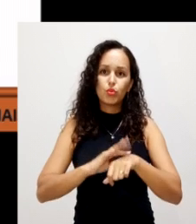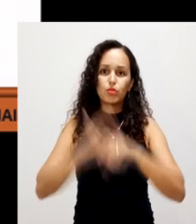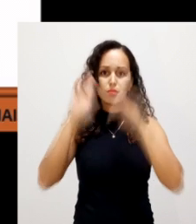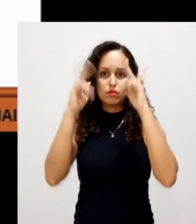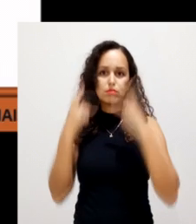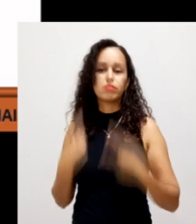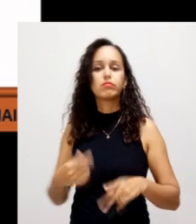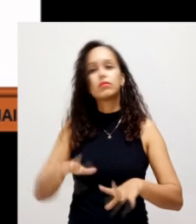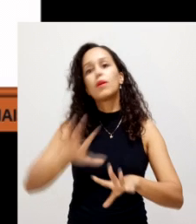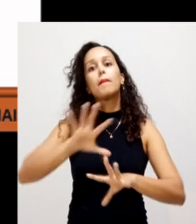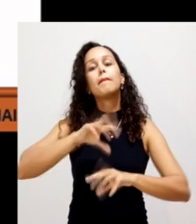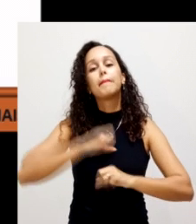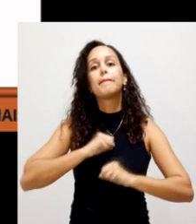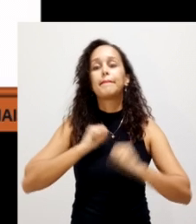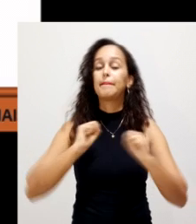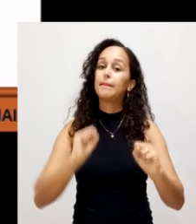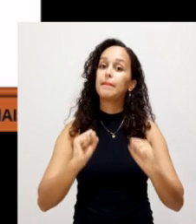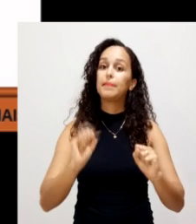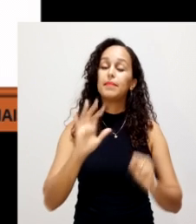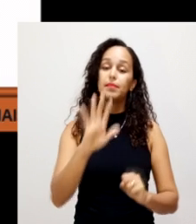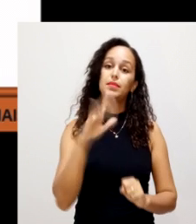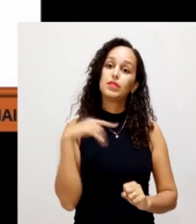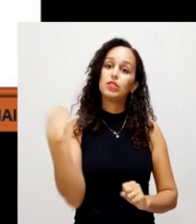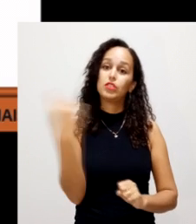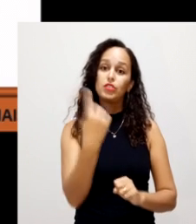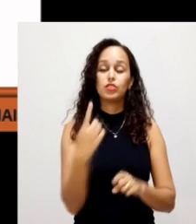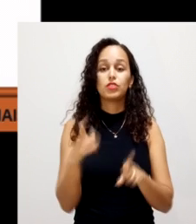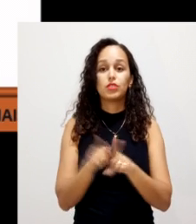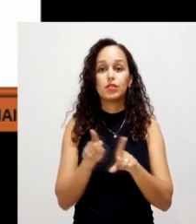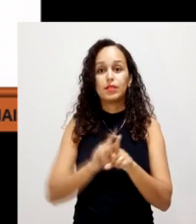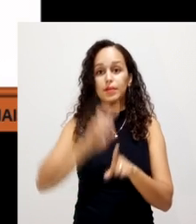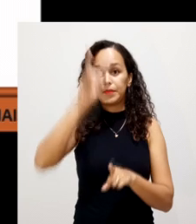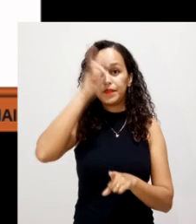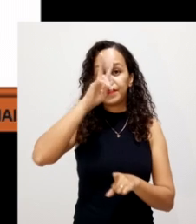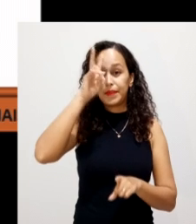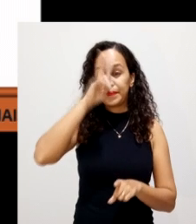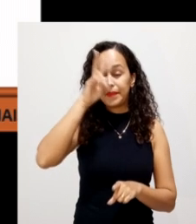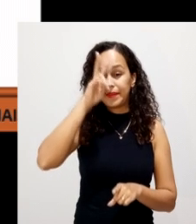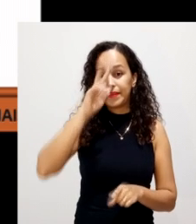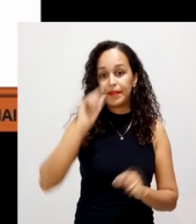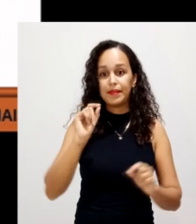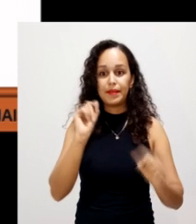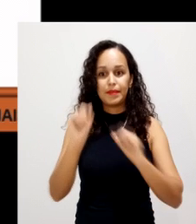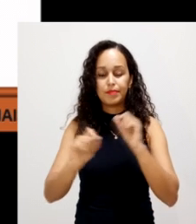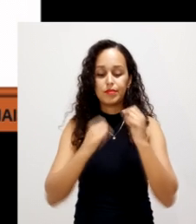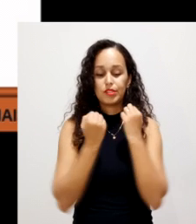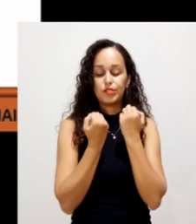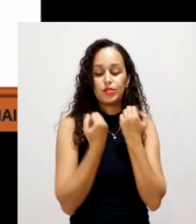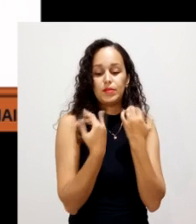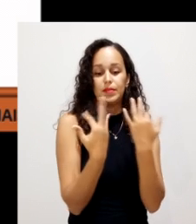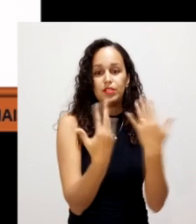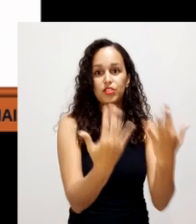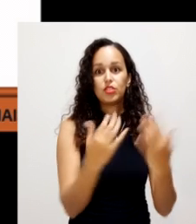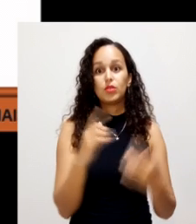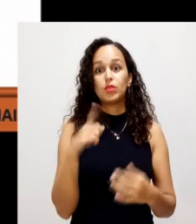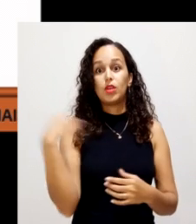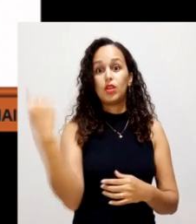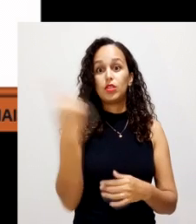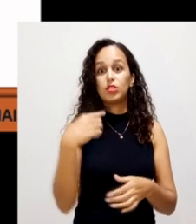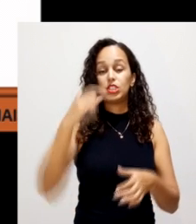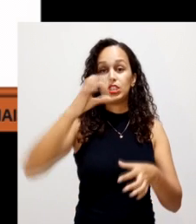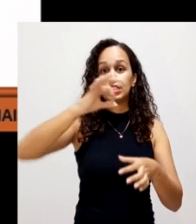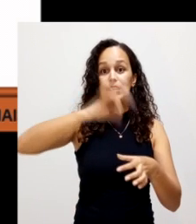seres humanos. Mas a gente também vai lembrar que quando a gente está falando aí da questão de lavoura, de plantio, a gente não vai querer